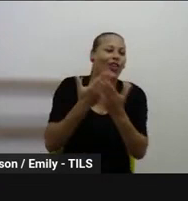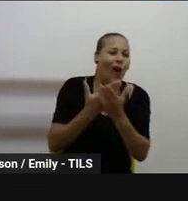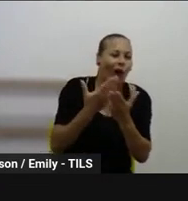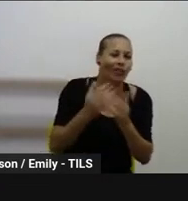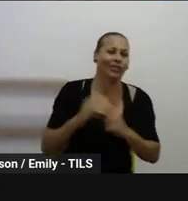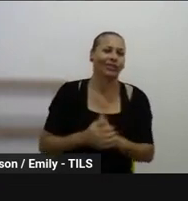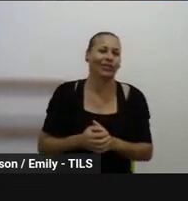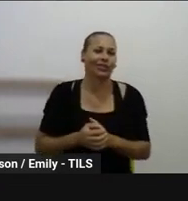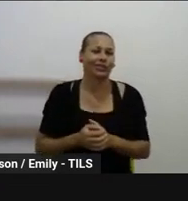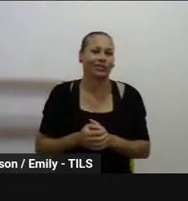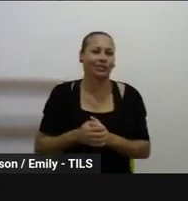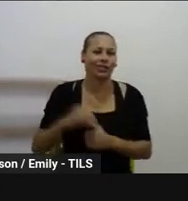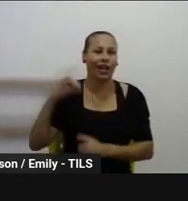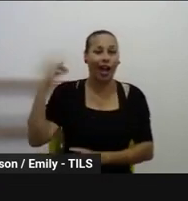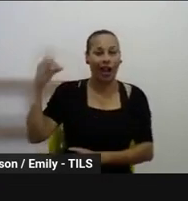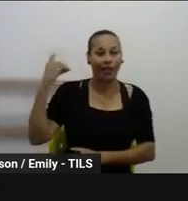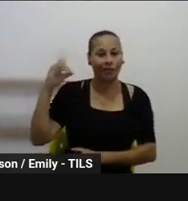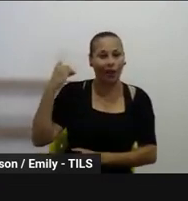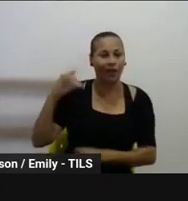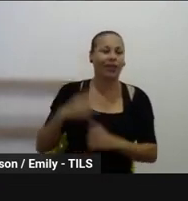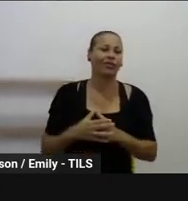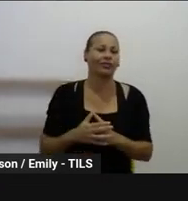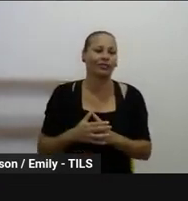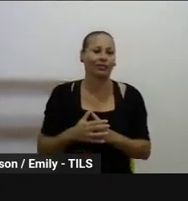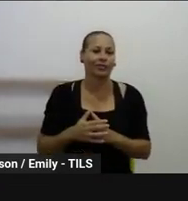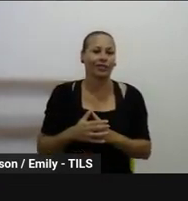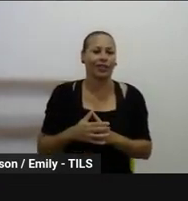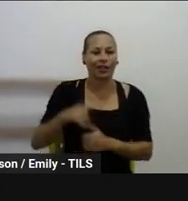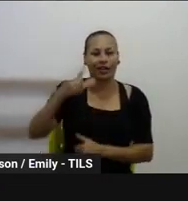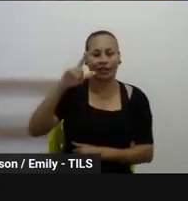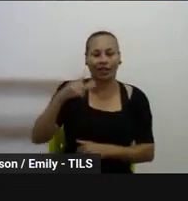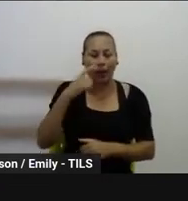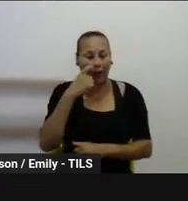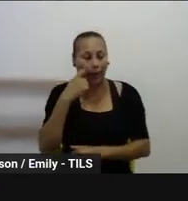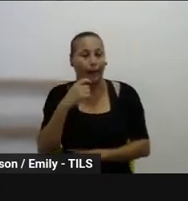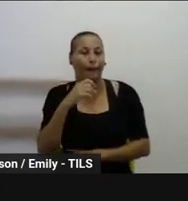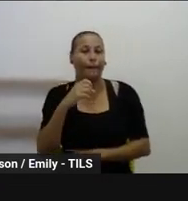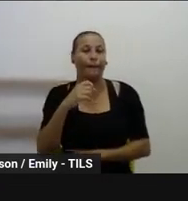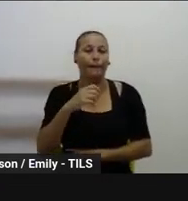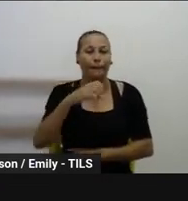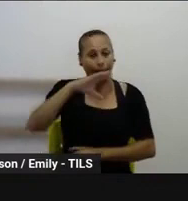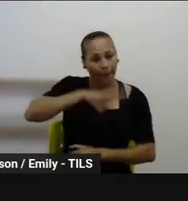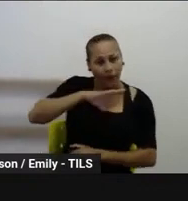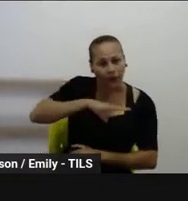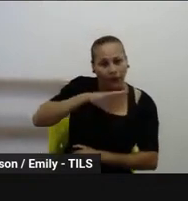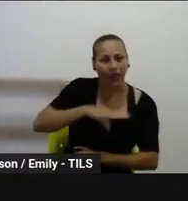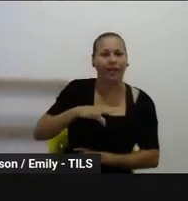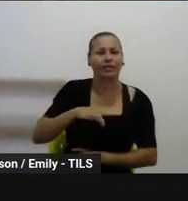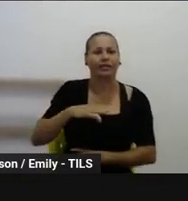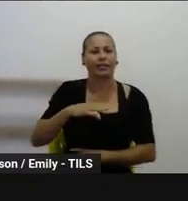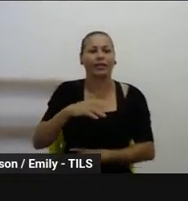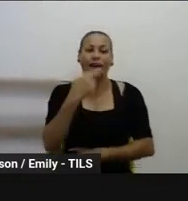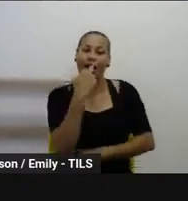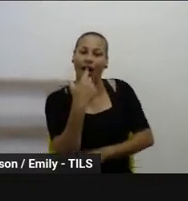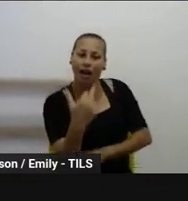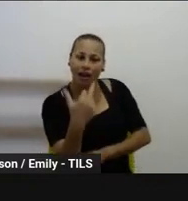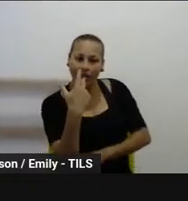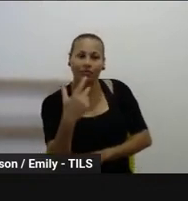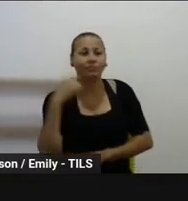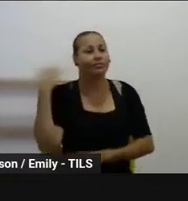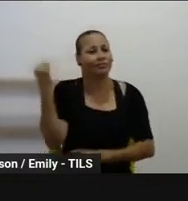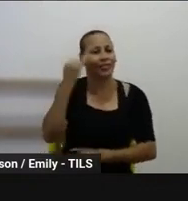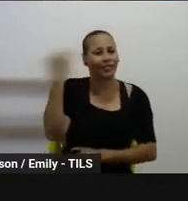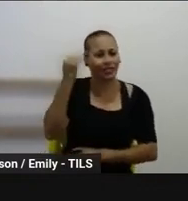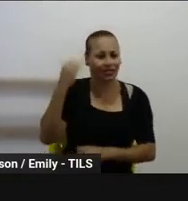inglês, espanhol e francês. Com a BNCC, ficou só a inglês, porém, a BNCC, ela ressalta a